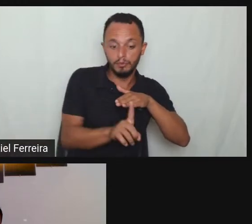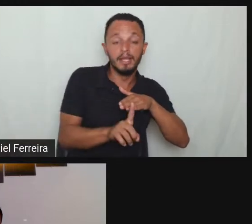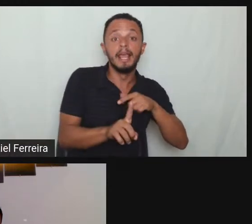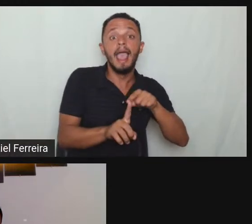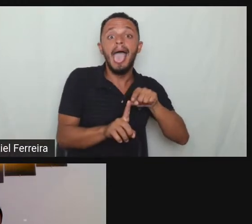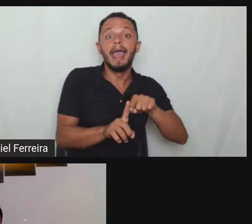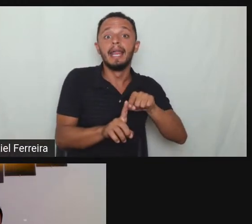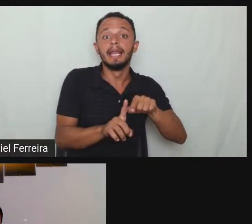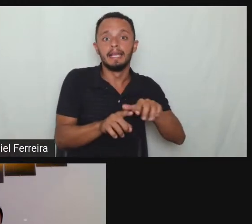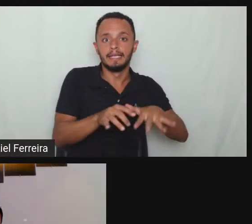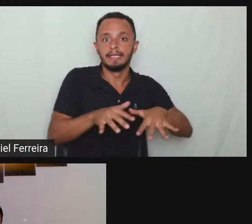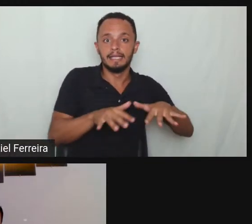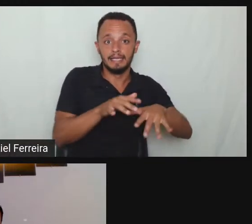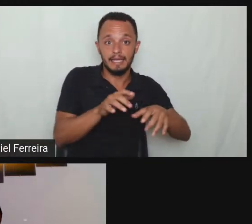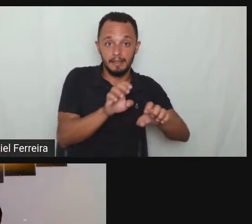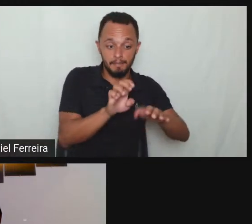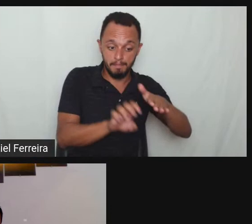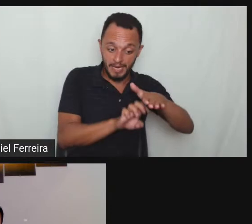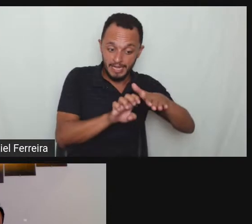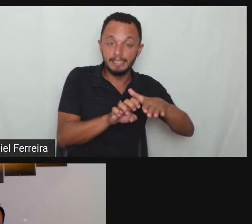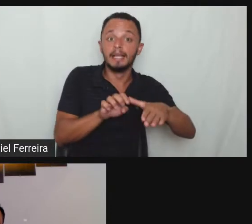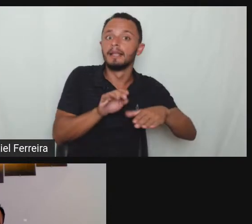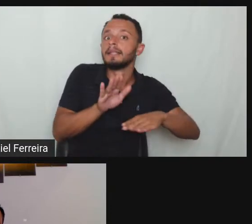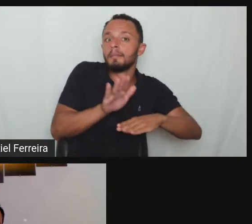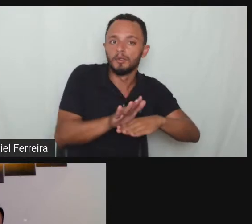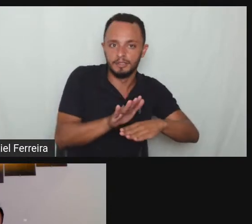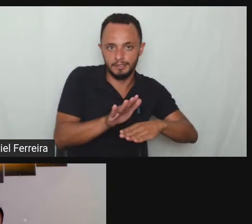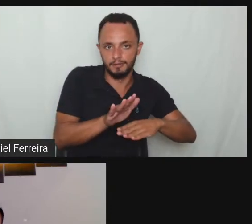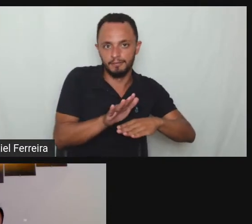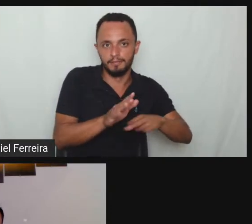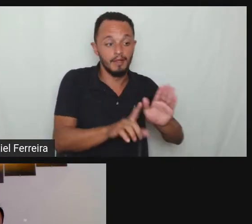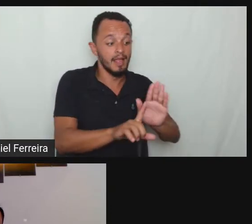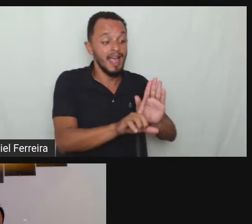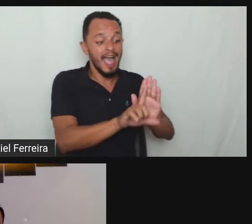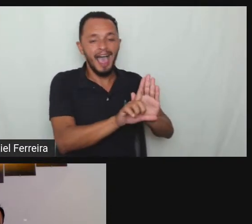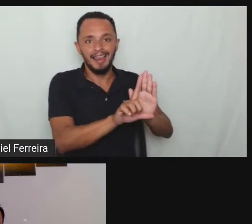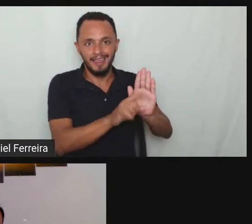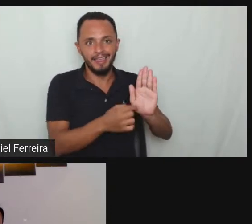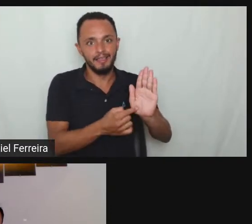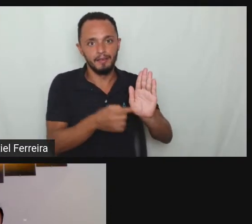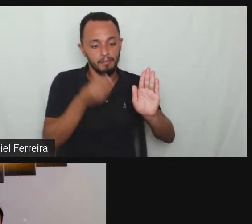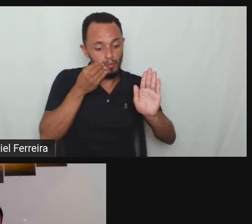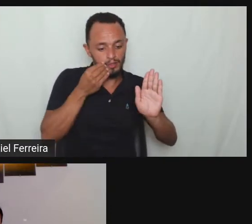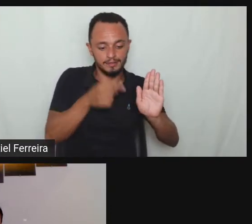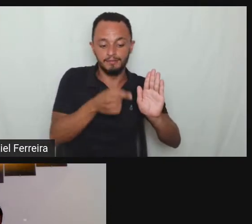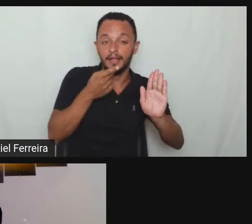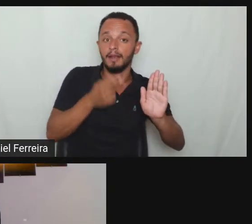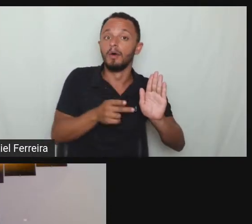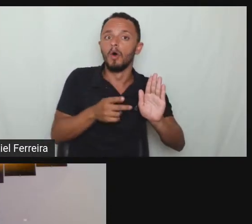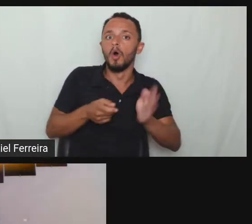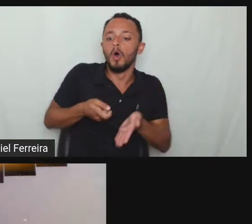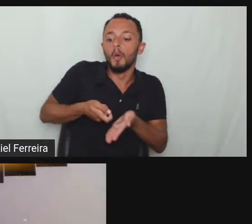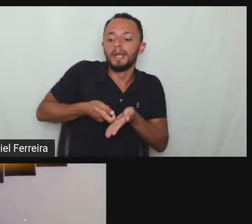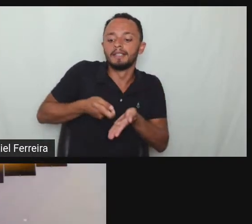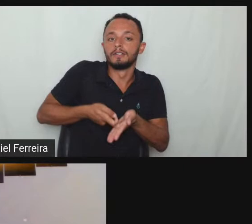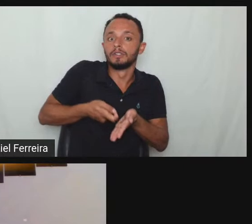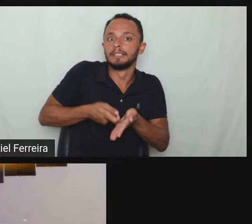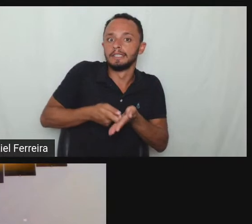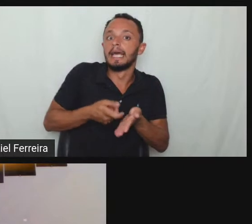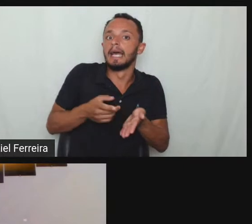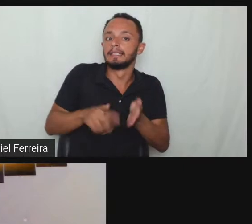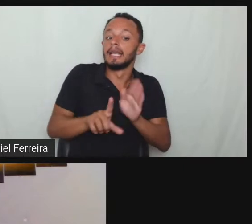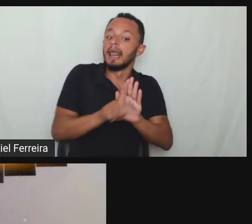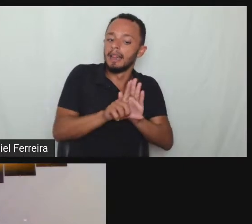a empresa que tem a obrigatoriedade de cumprir a lei de cotas ela tem que se